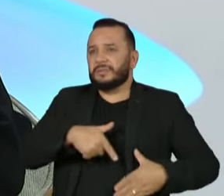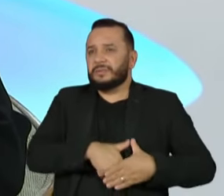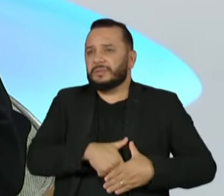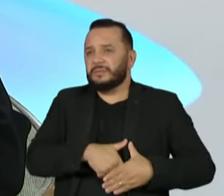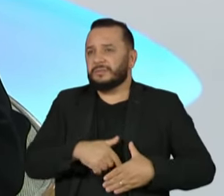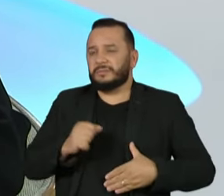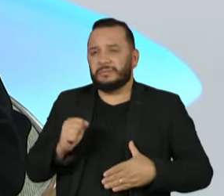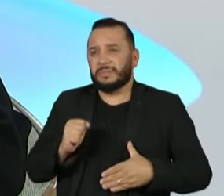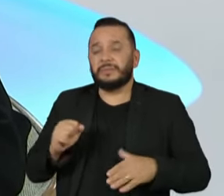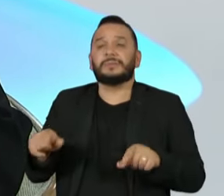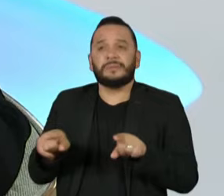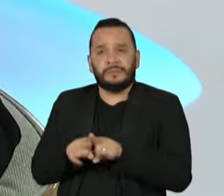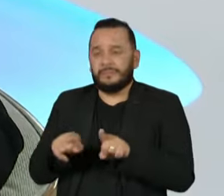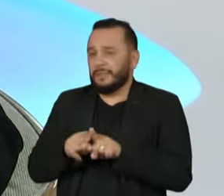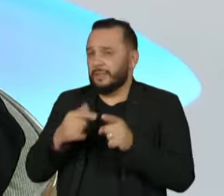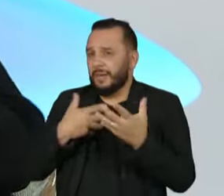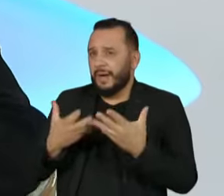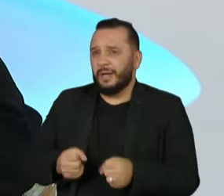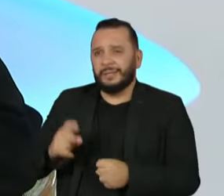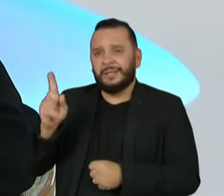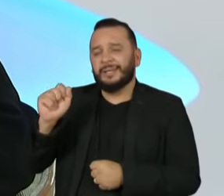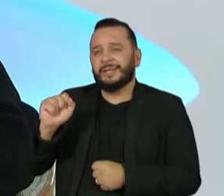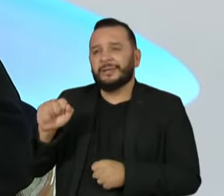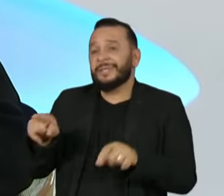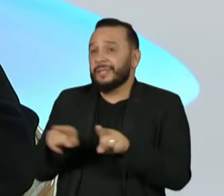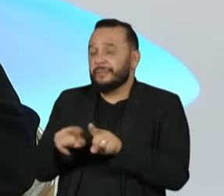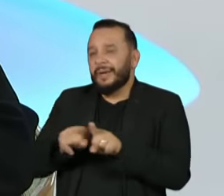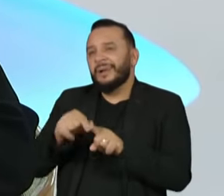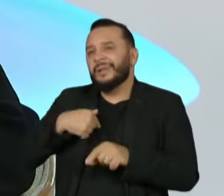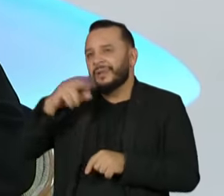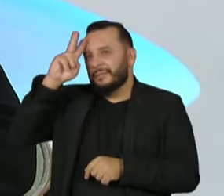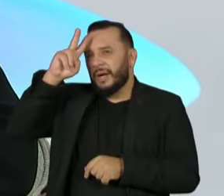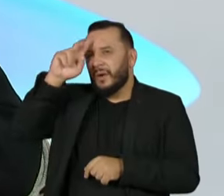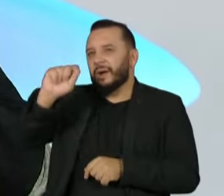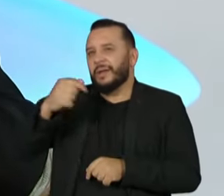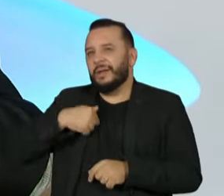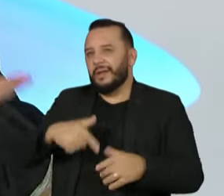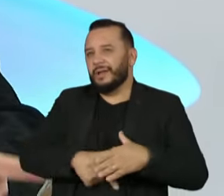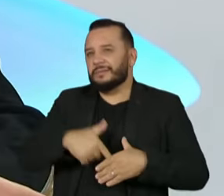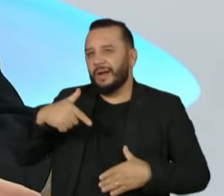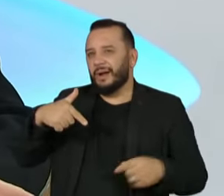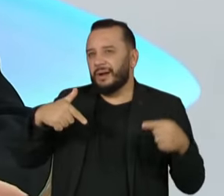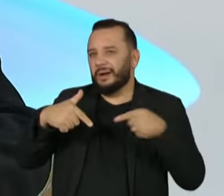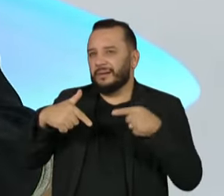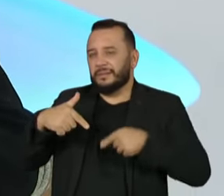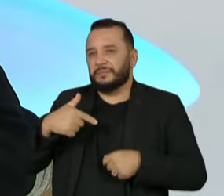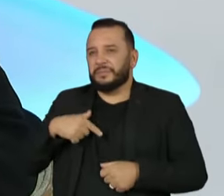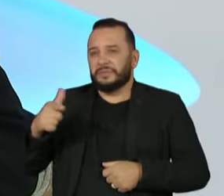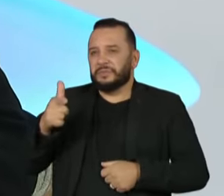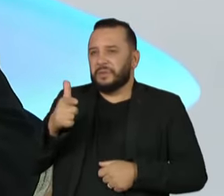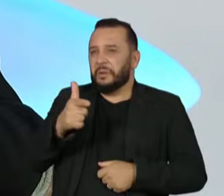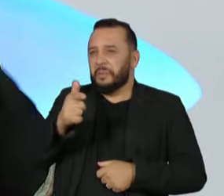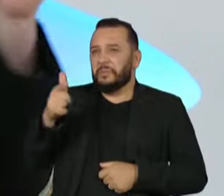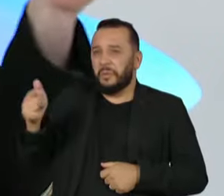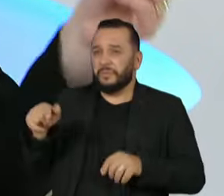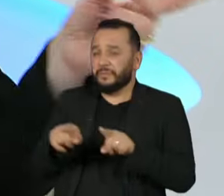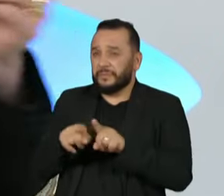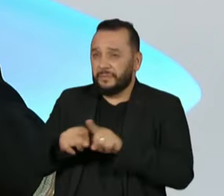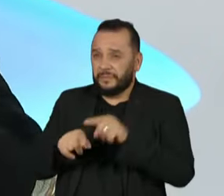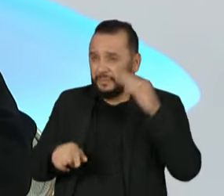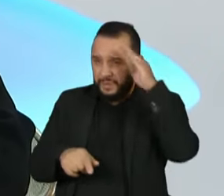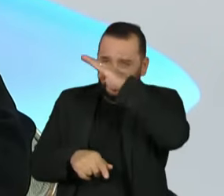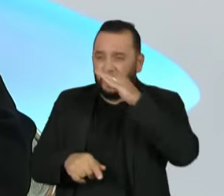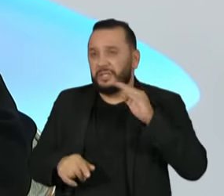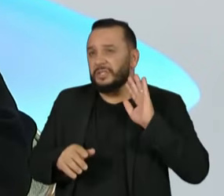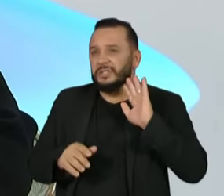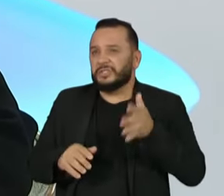questão e não pode admitir essa questão. Não vamos esquecer que são essas armas estimuladas pelo discurso de ódio do presidente que levou aquele